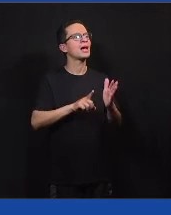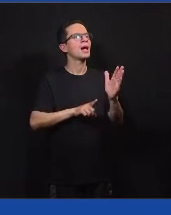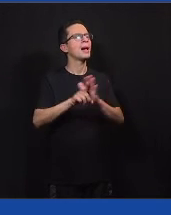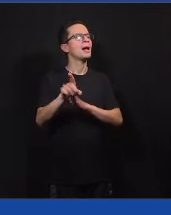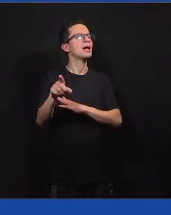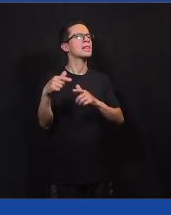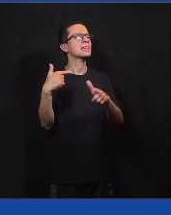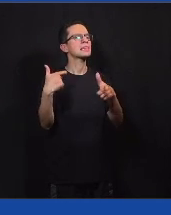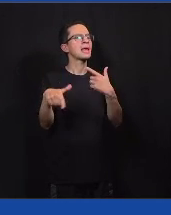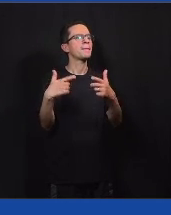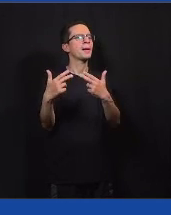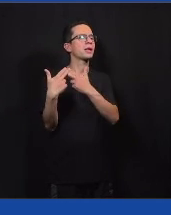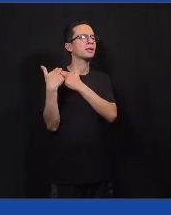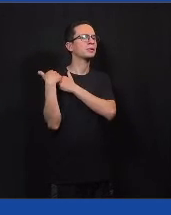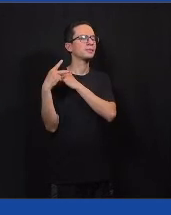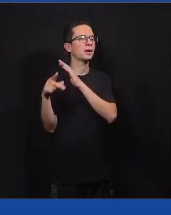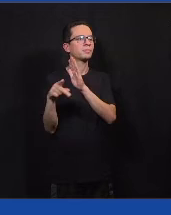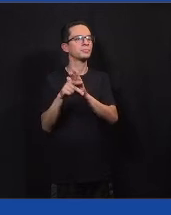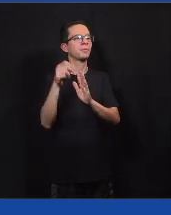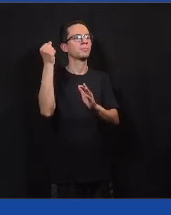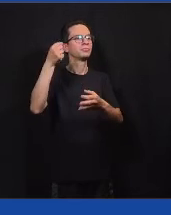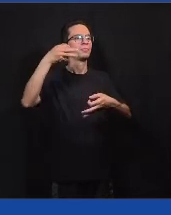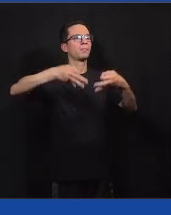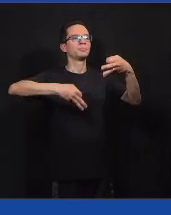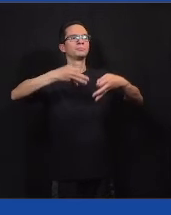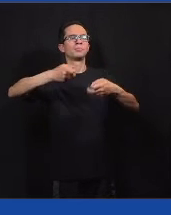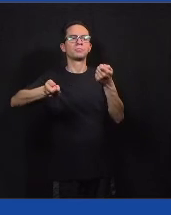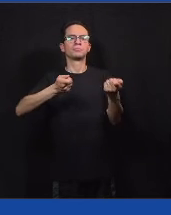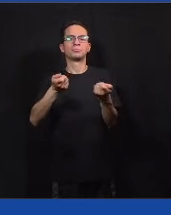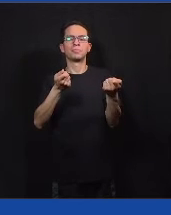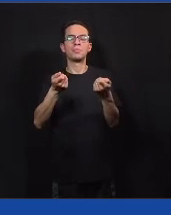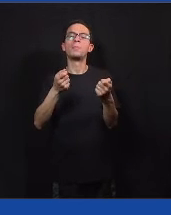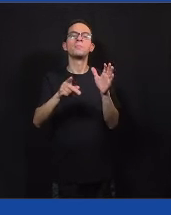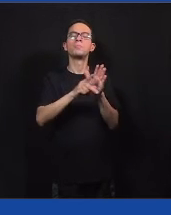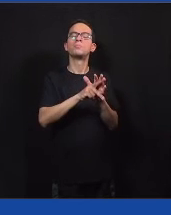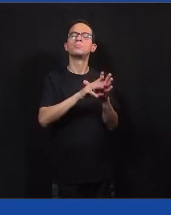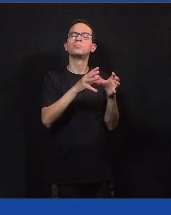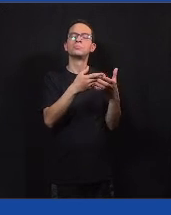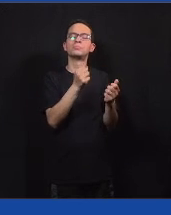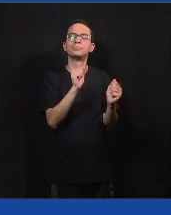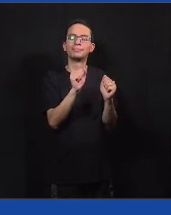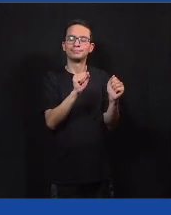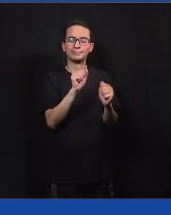É a função do poder judiciário controlar os gastos do poder executivo.